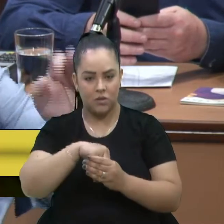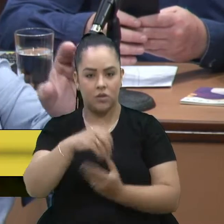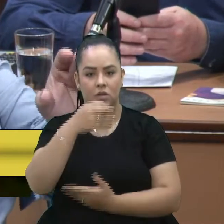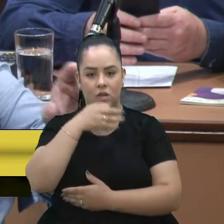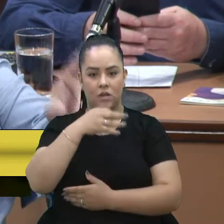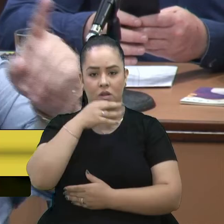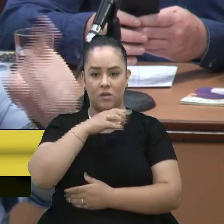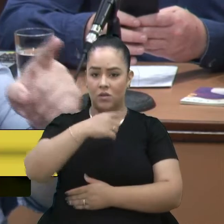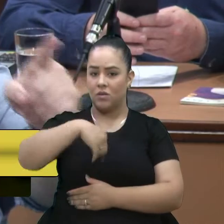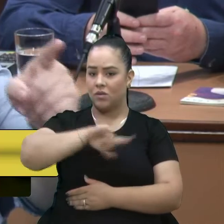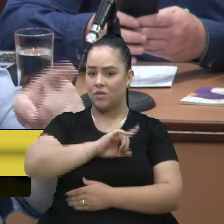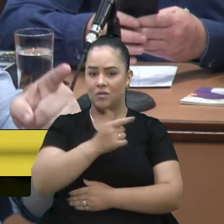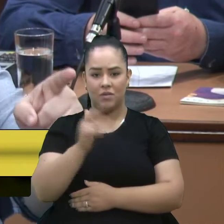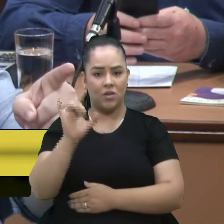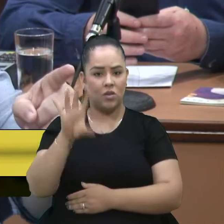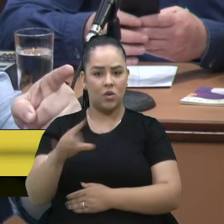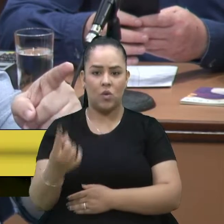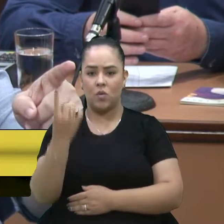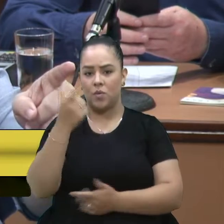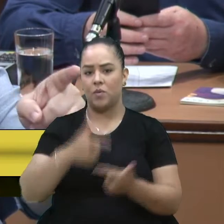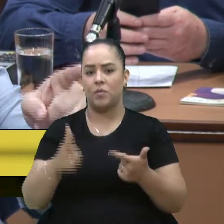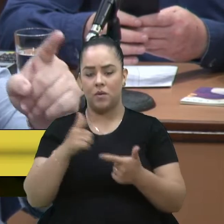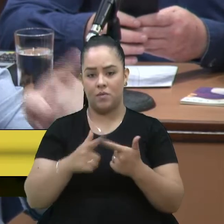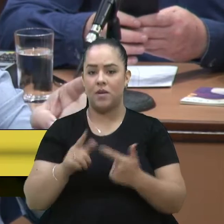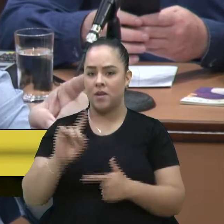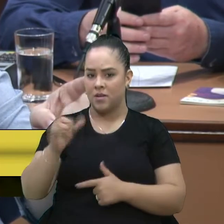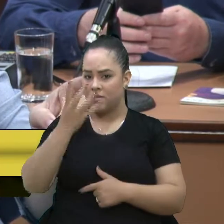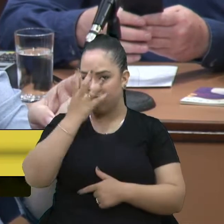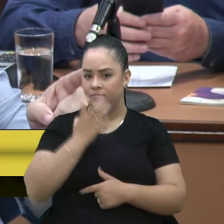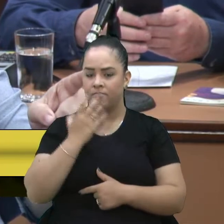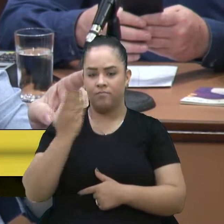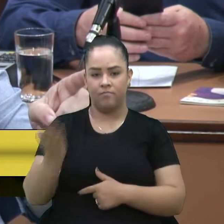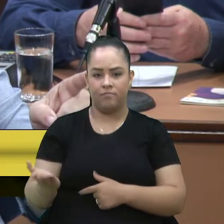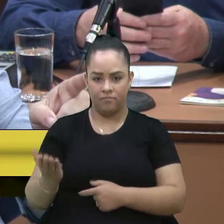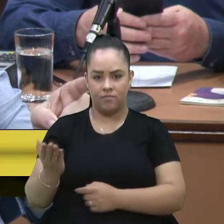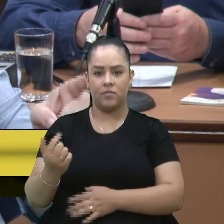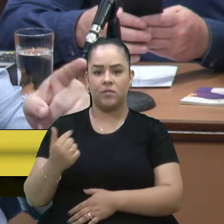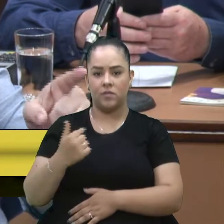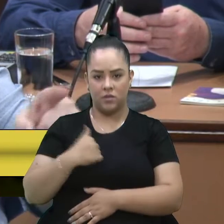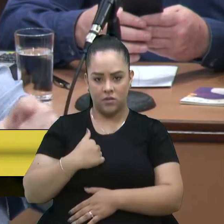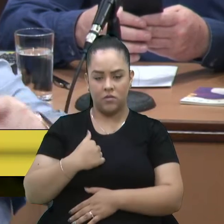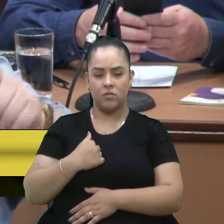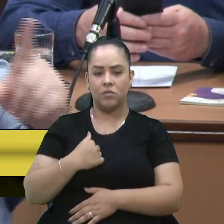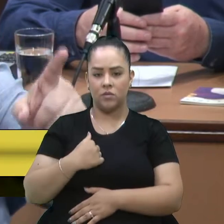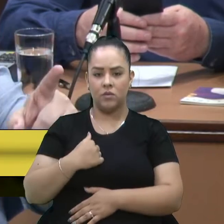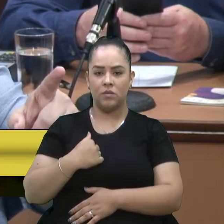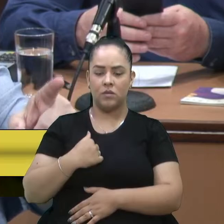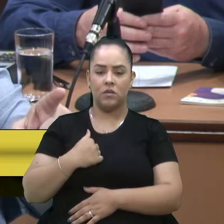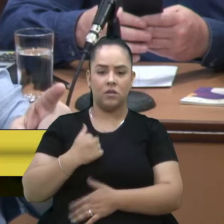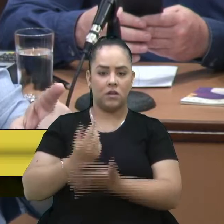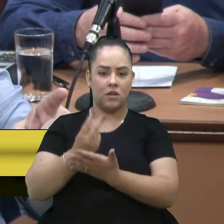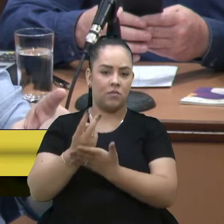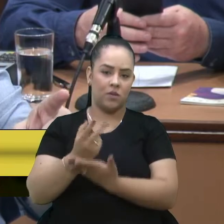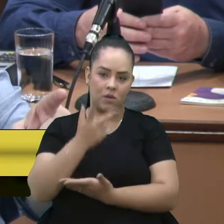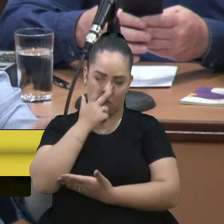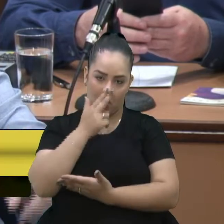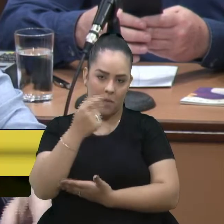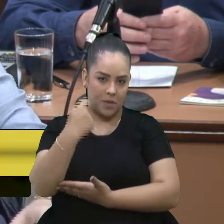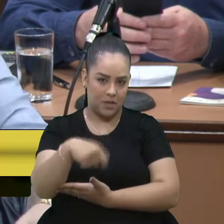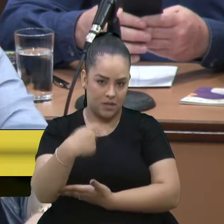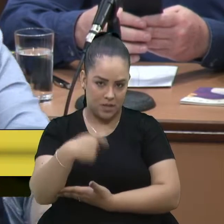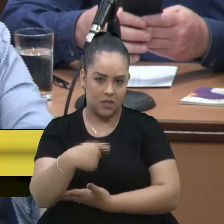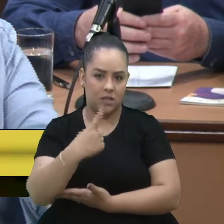não temos só esse problema, mas ali é seríssimo. Eu, como sou, e até quando precisa, a gente faz, porque